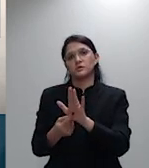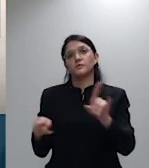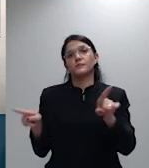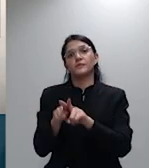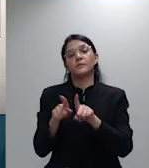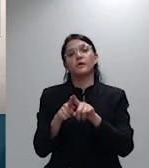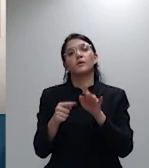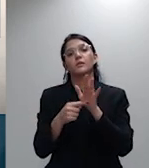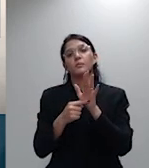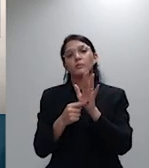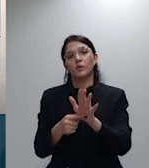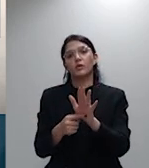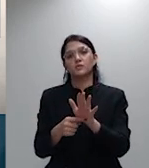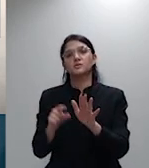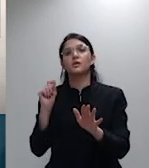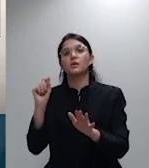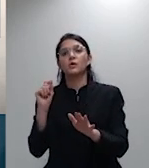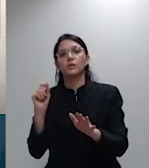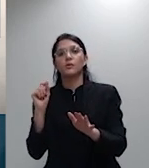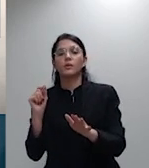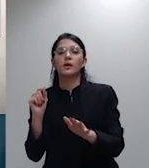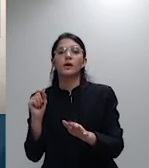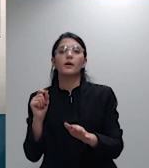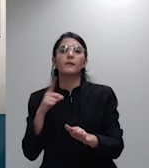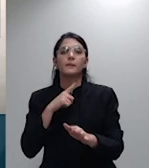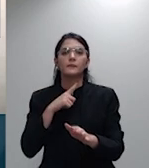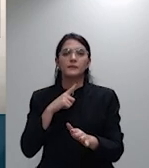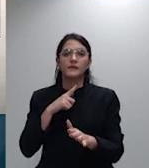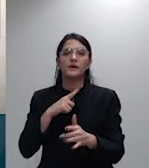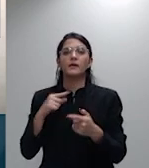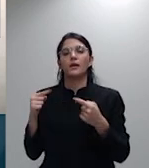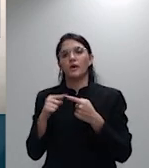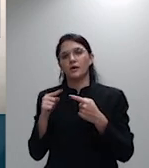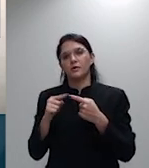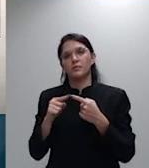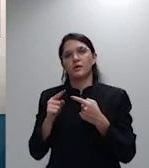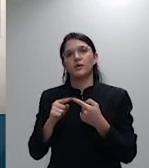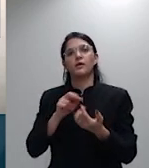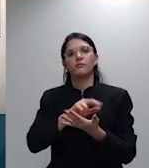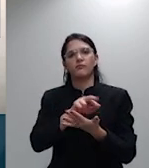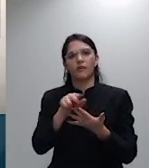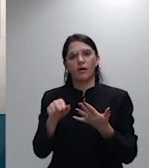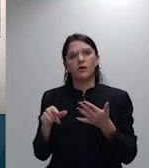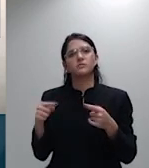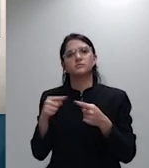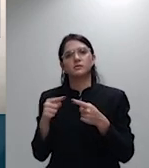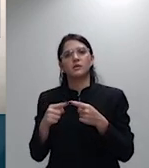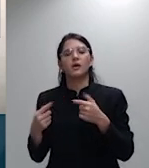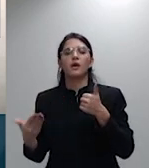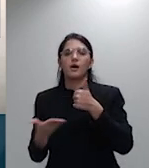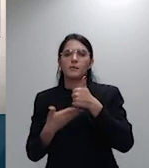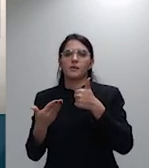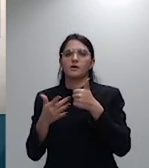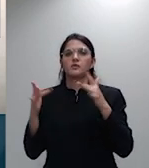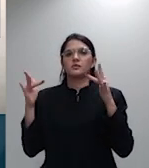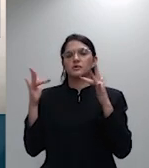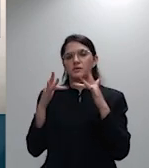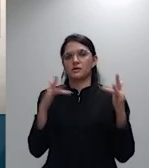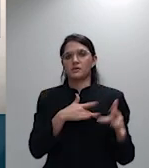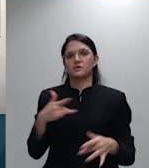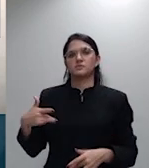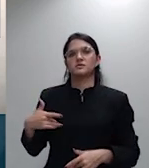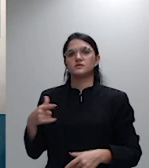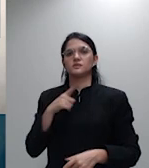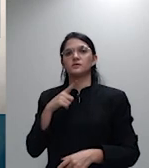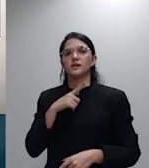dessa métrica que é estabelecida previamente pela própria agência nacional de saúde e que há 18 anos vem